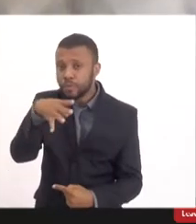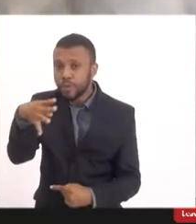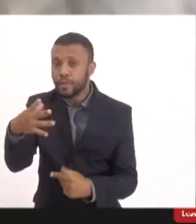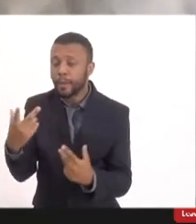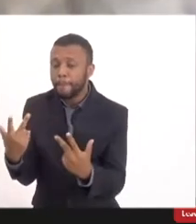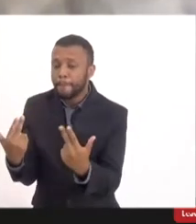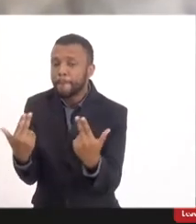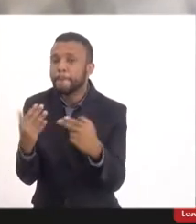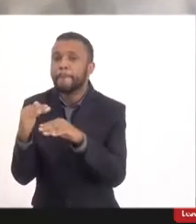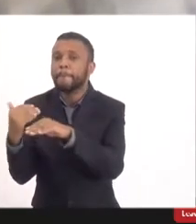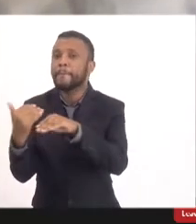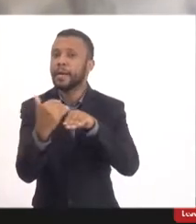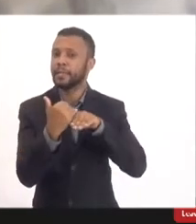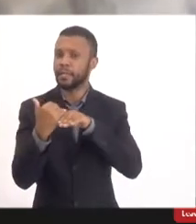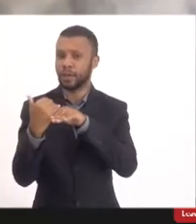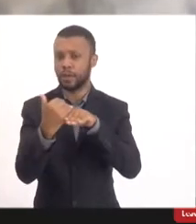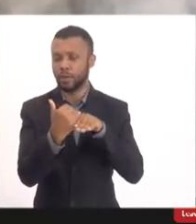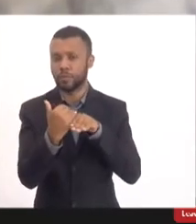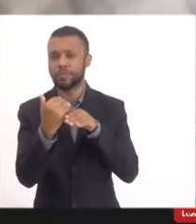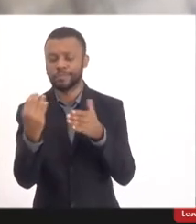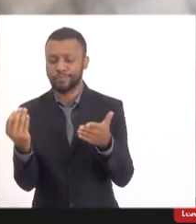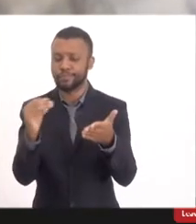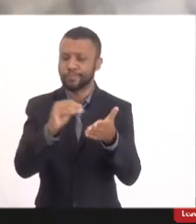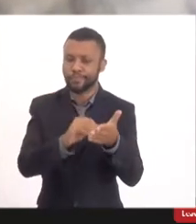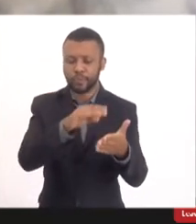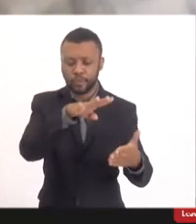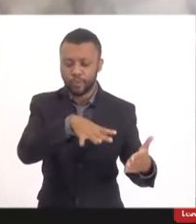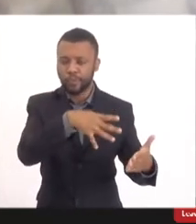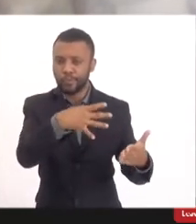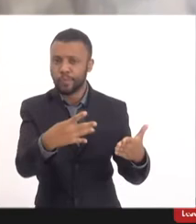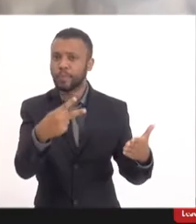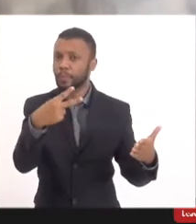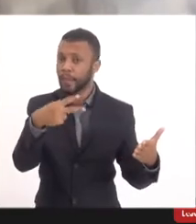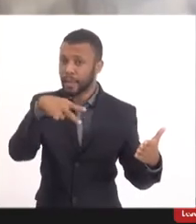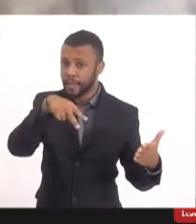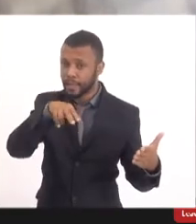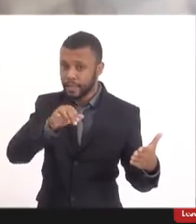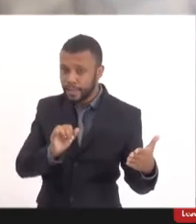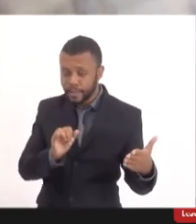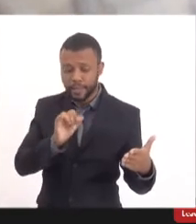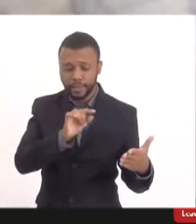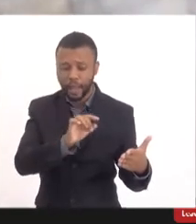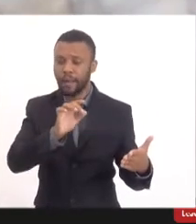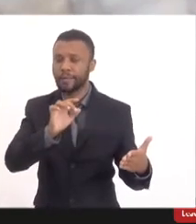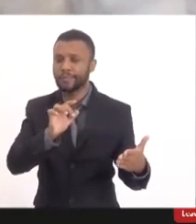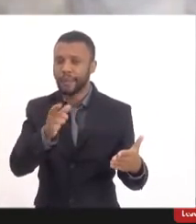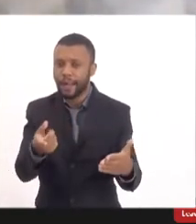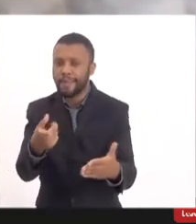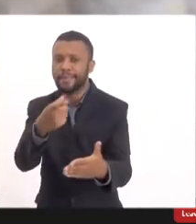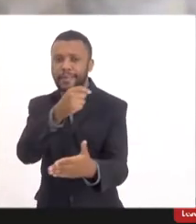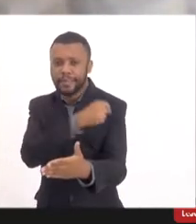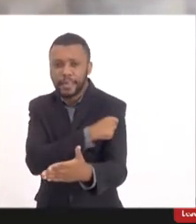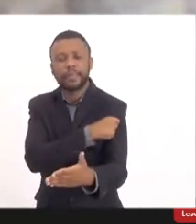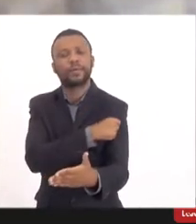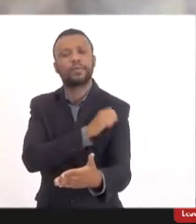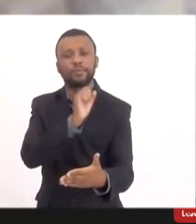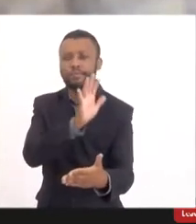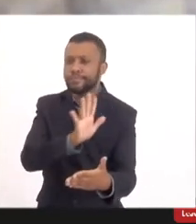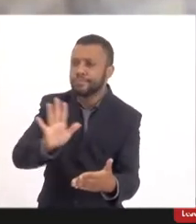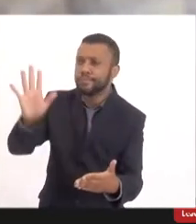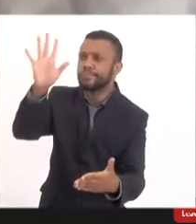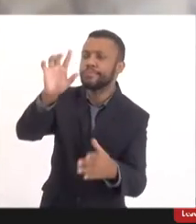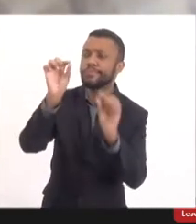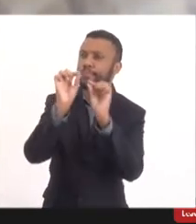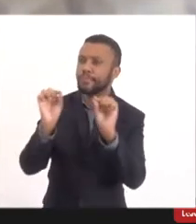aquelas vacinas do calendário nacional, obrigatório, que já acompanham os pais e as crianças há muitos anos